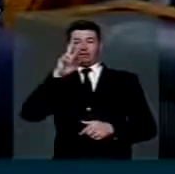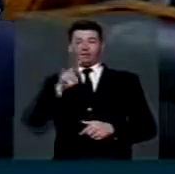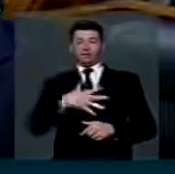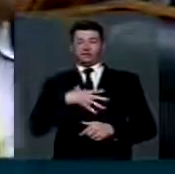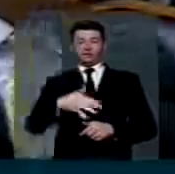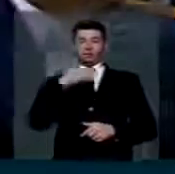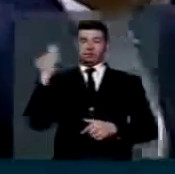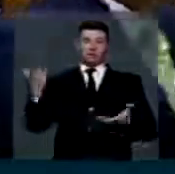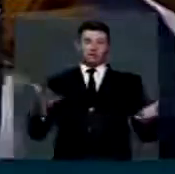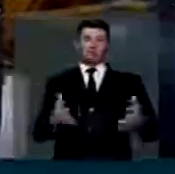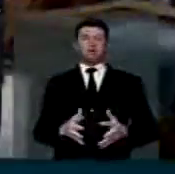filhos.